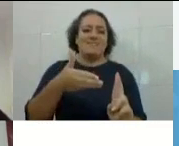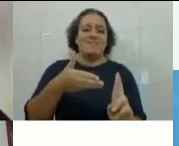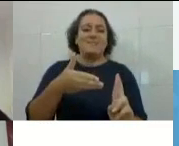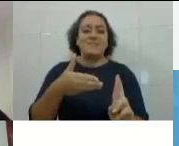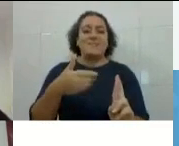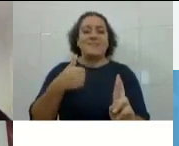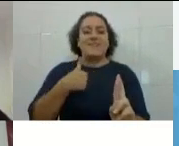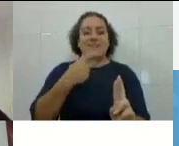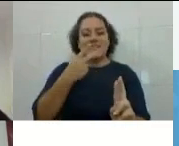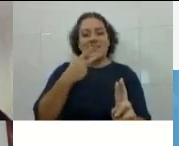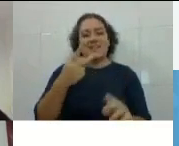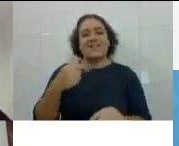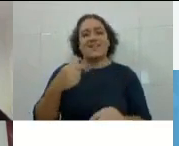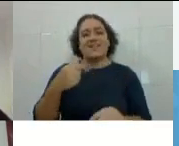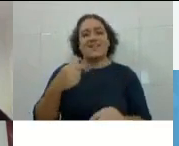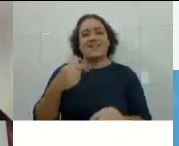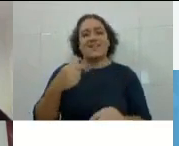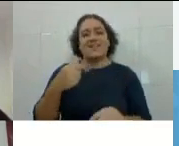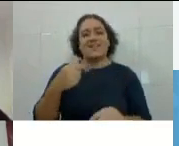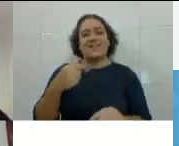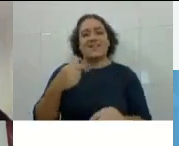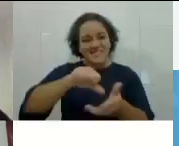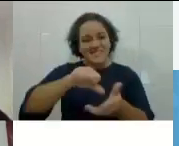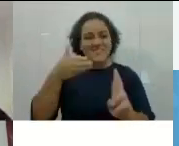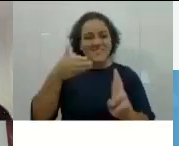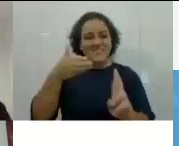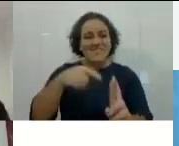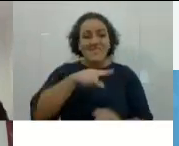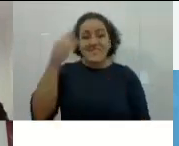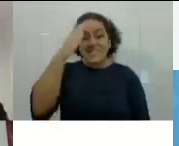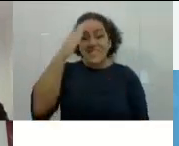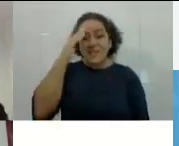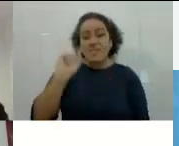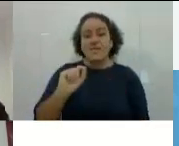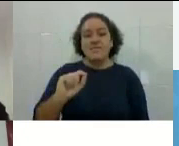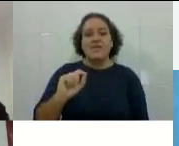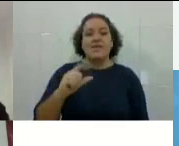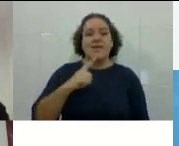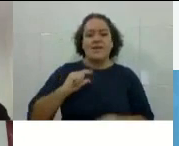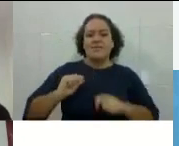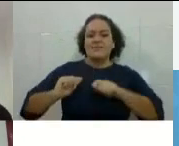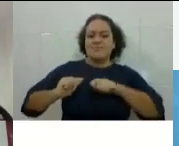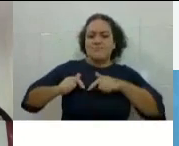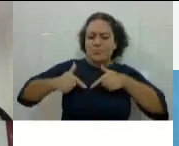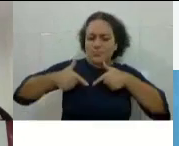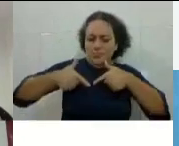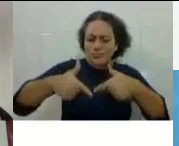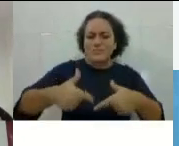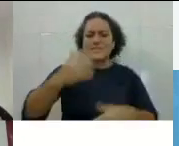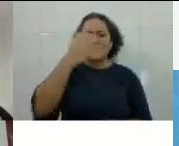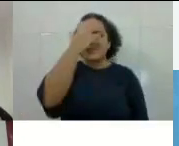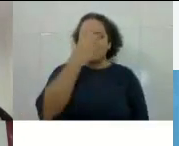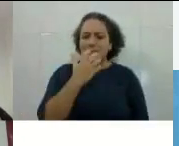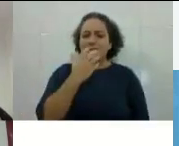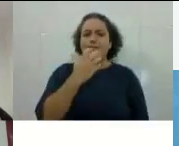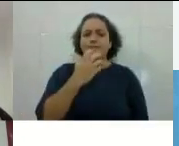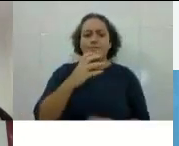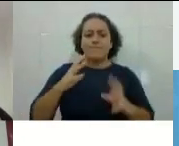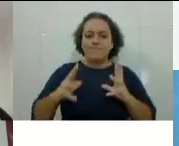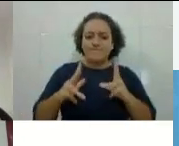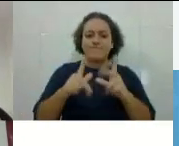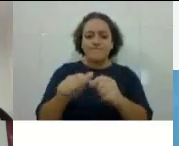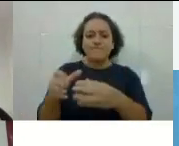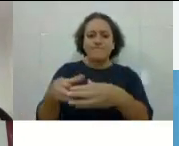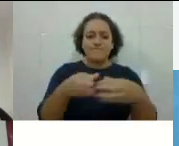é um centro de referência, mas que vocês soubessem que foi graças ao trabalho muito sério realizado por todos os seus servidores